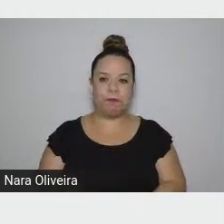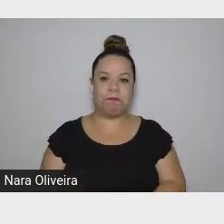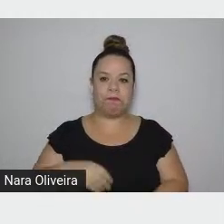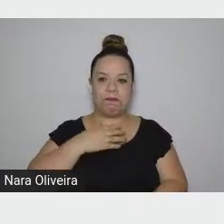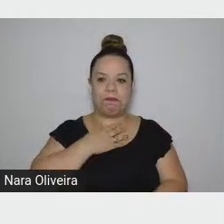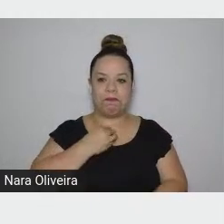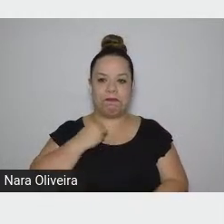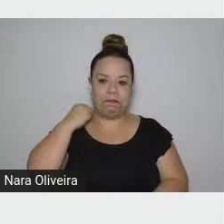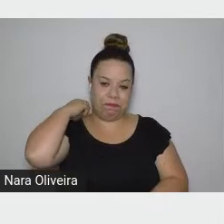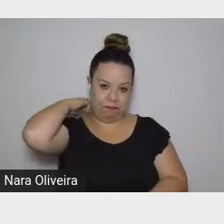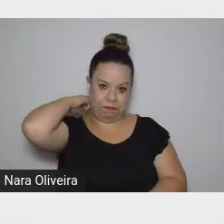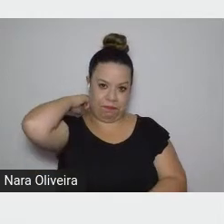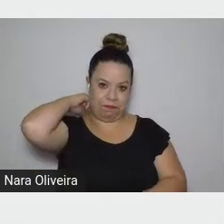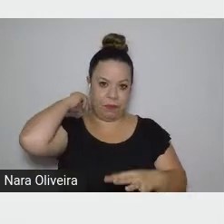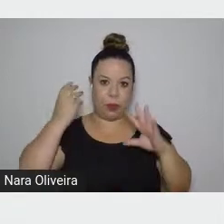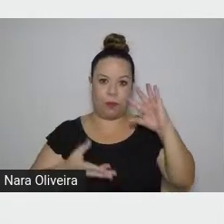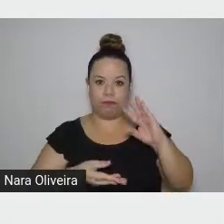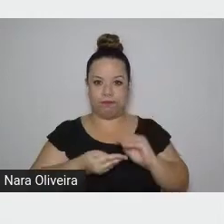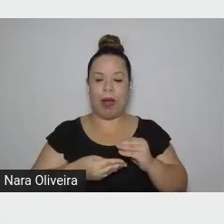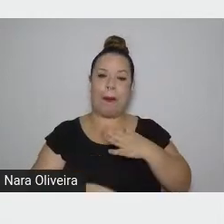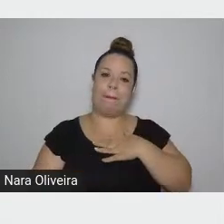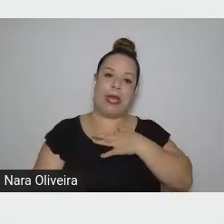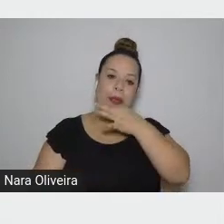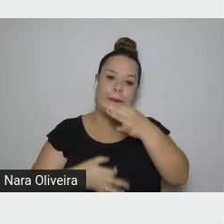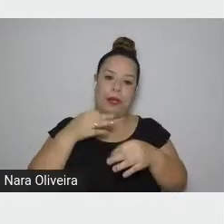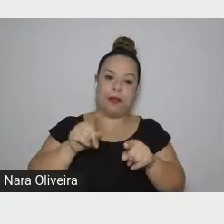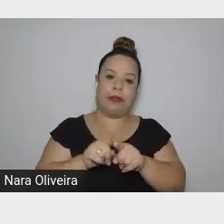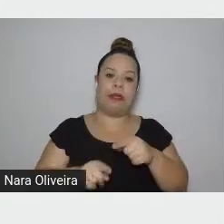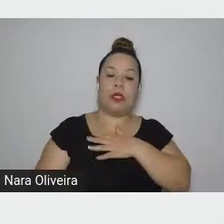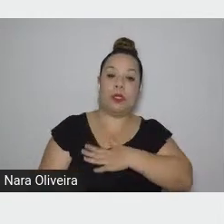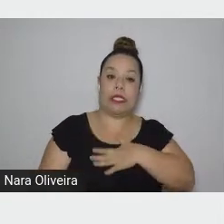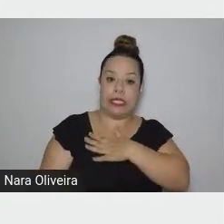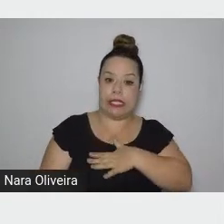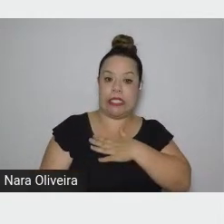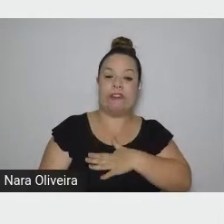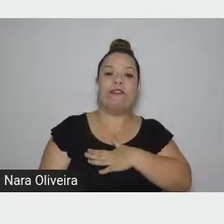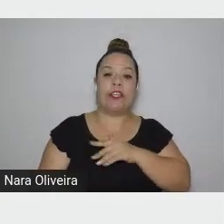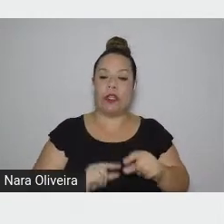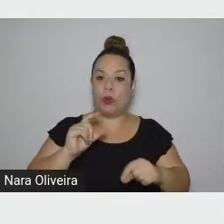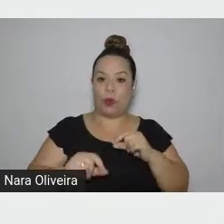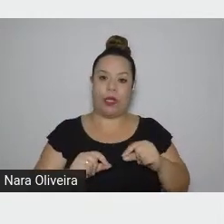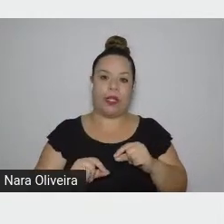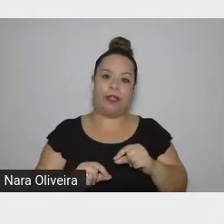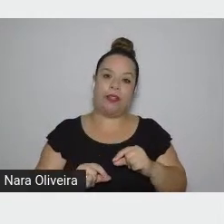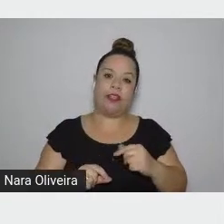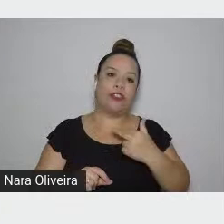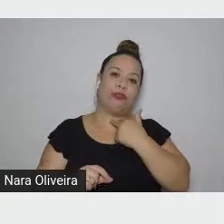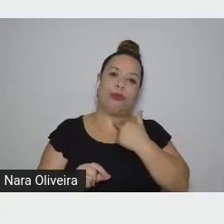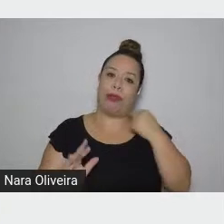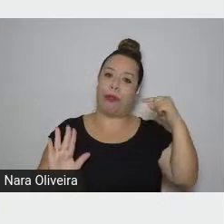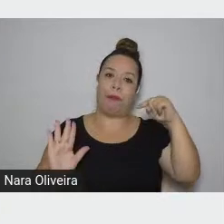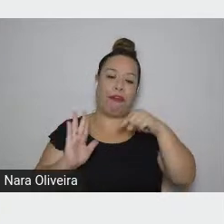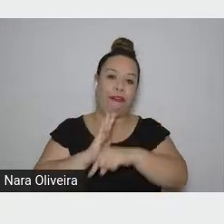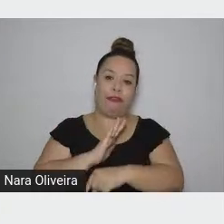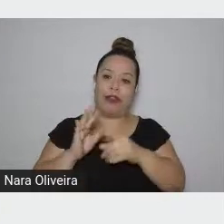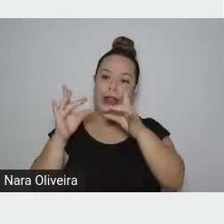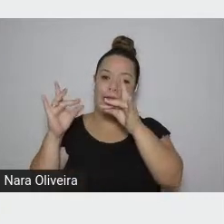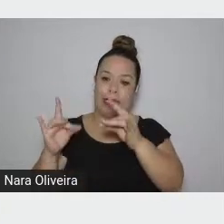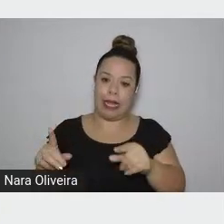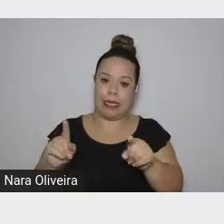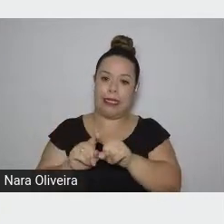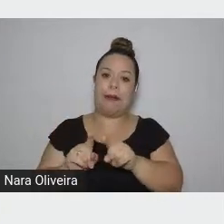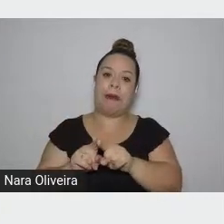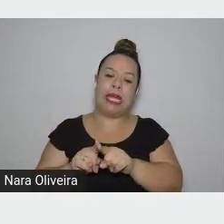sucintamente, era o que eu tinha a dizer, fico muito satisfeita de não poder entrar em análises mais